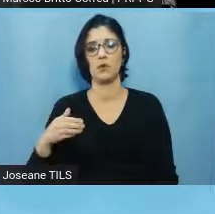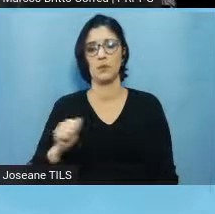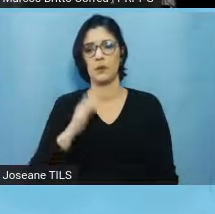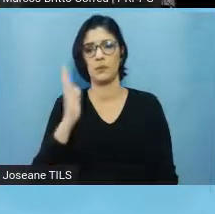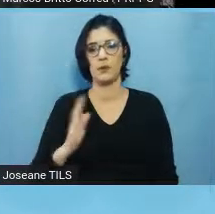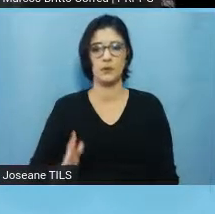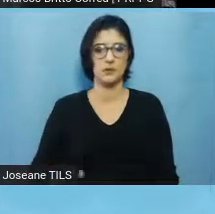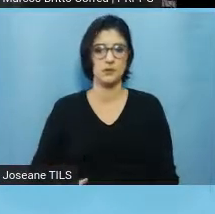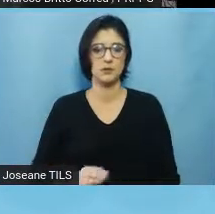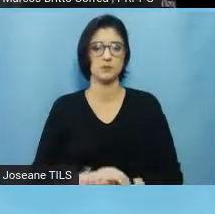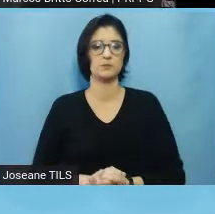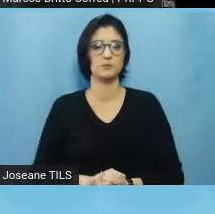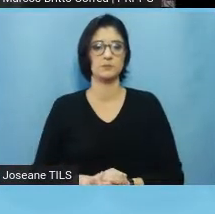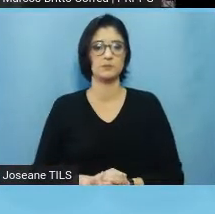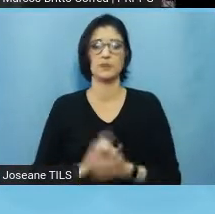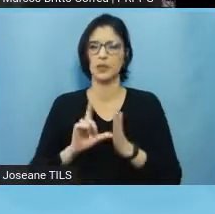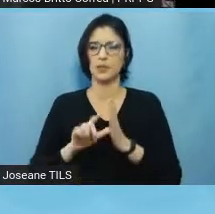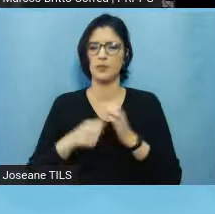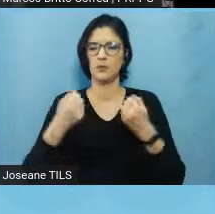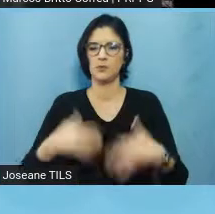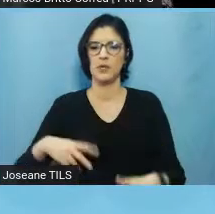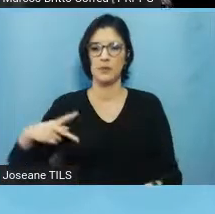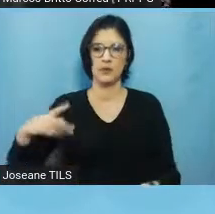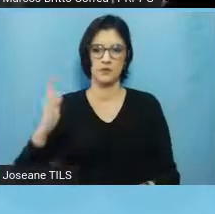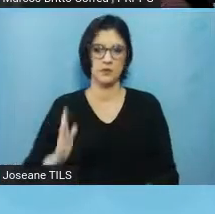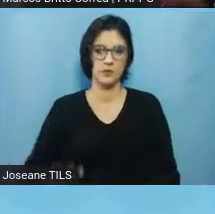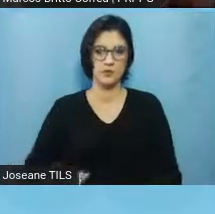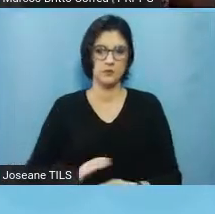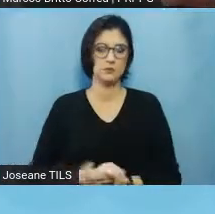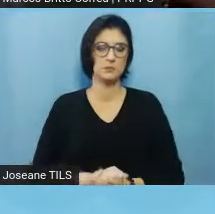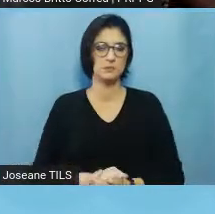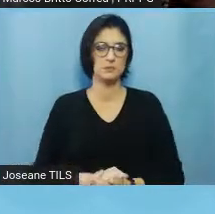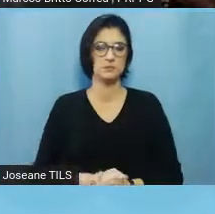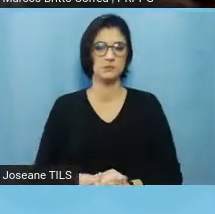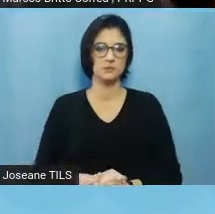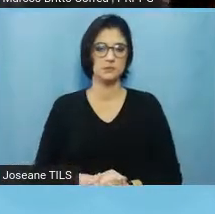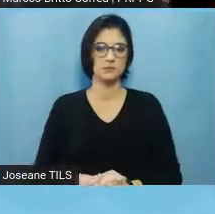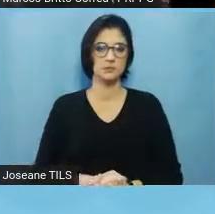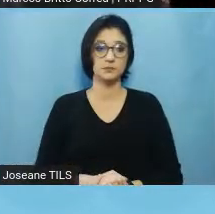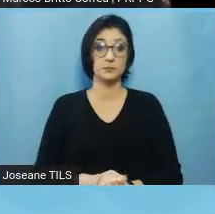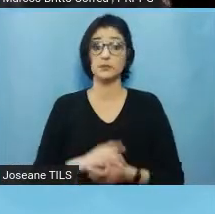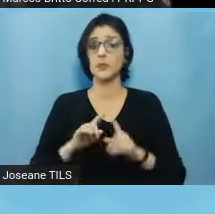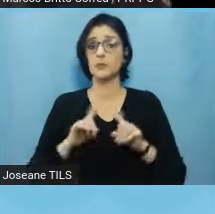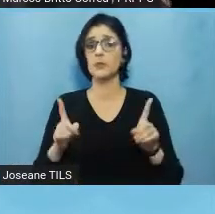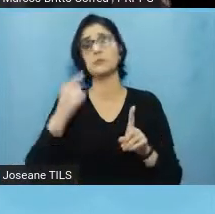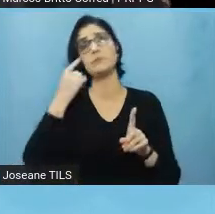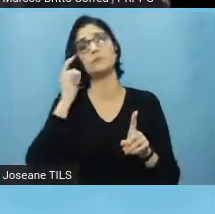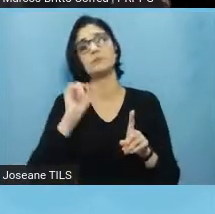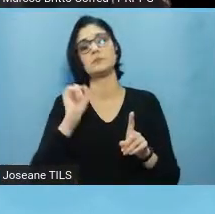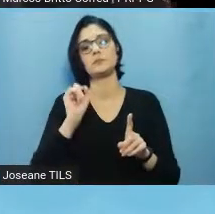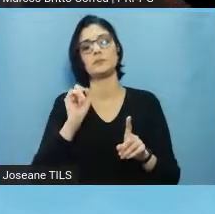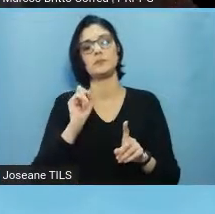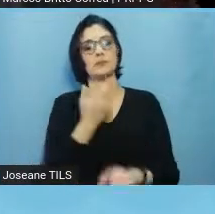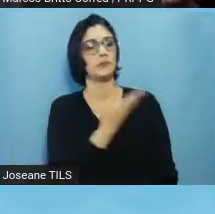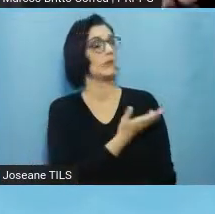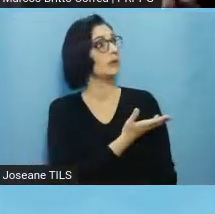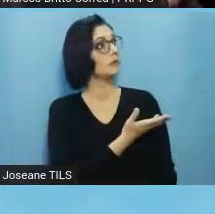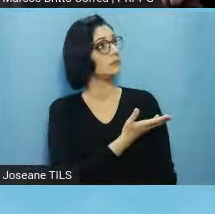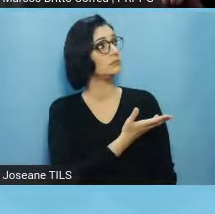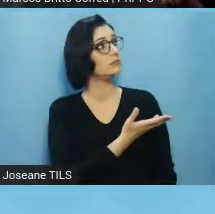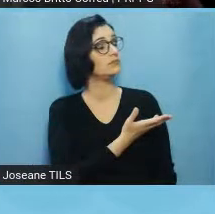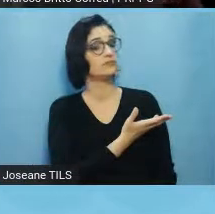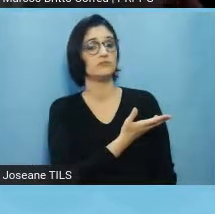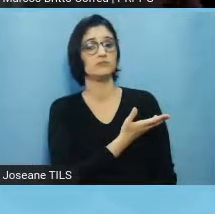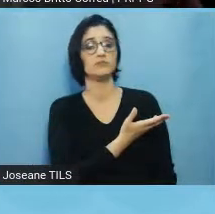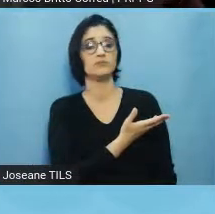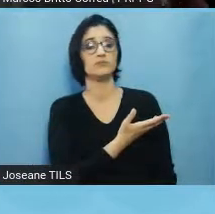Eu vou falar da Plataforma Brasil em seguida, tá, mas a pergunta a seguir, né, é quando que eu tenho que submeter